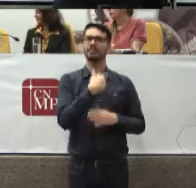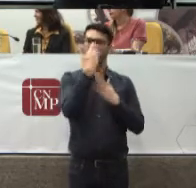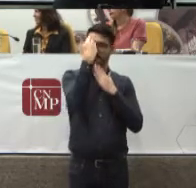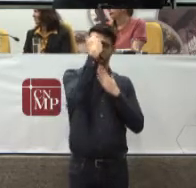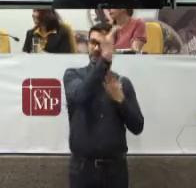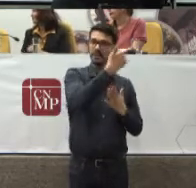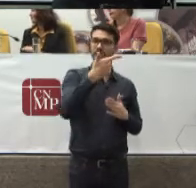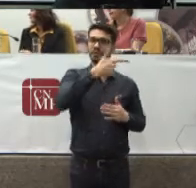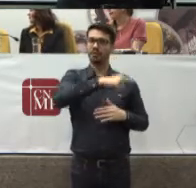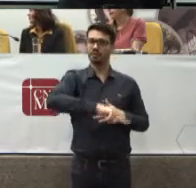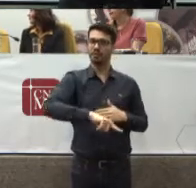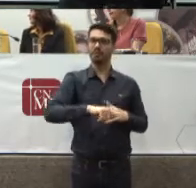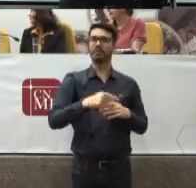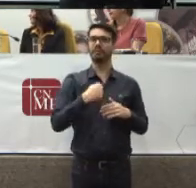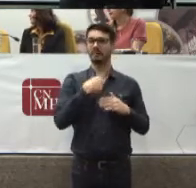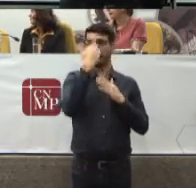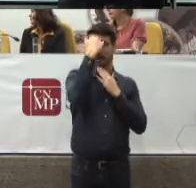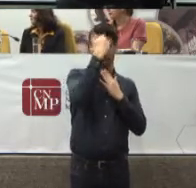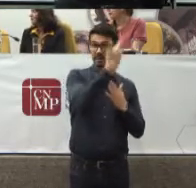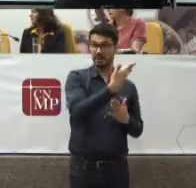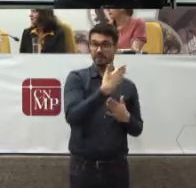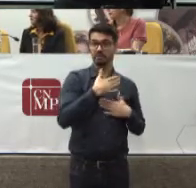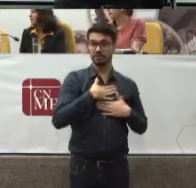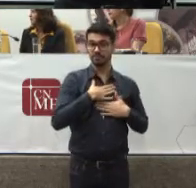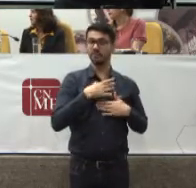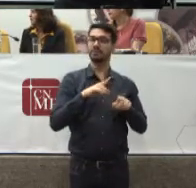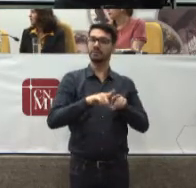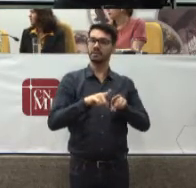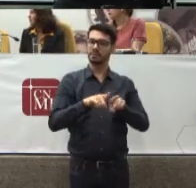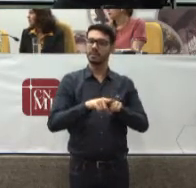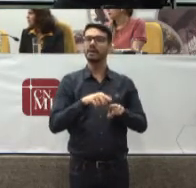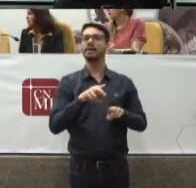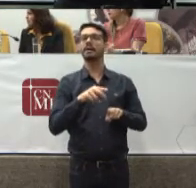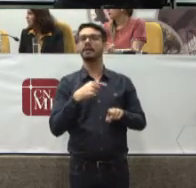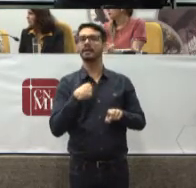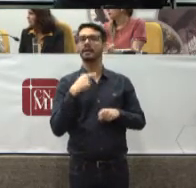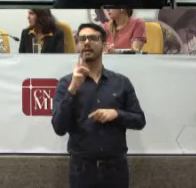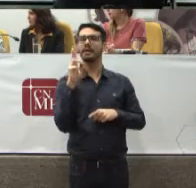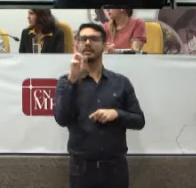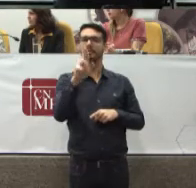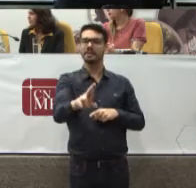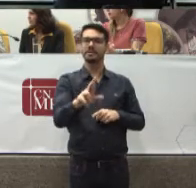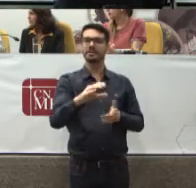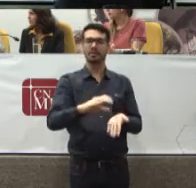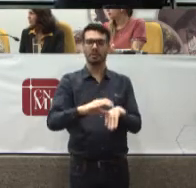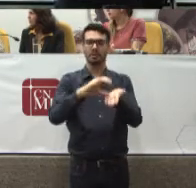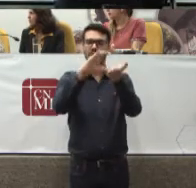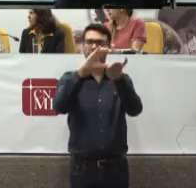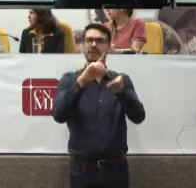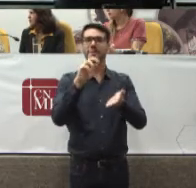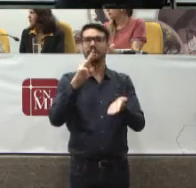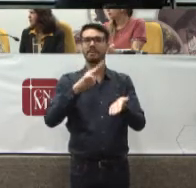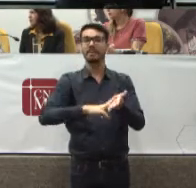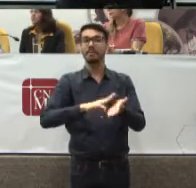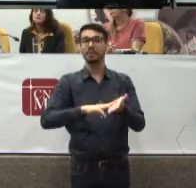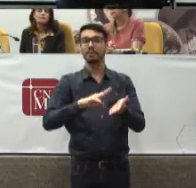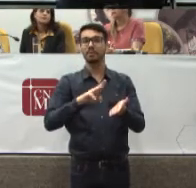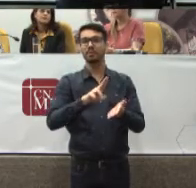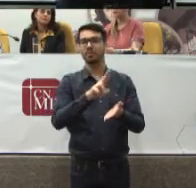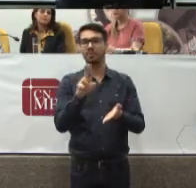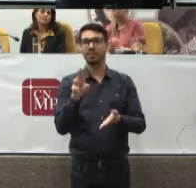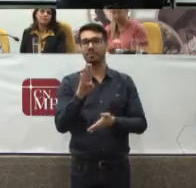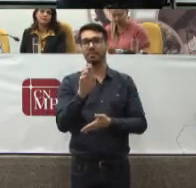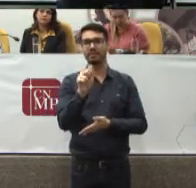E agradeço Em meu nome Em nome Também do Conselheiro Bandeira Pela sua vinda Que é o Conselho O que